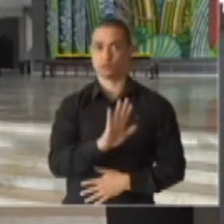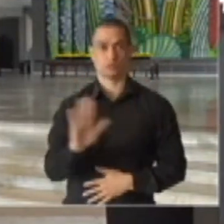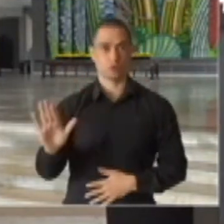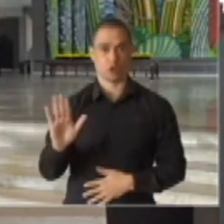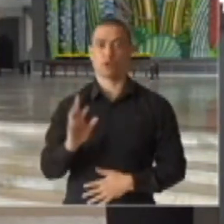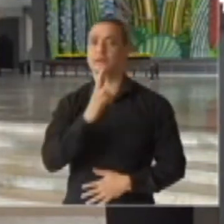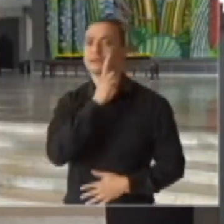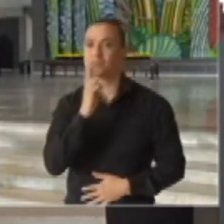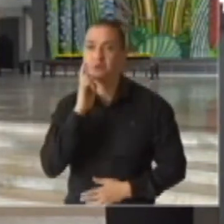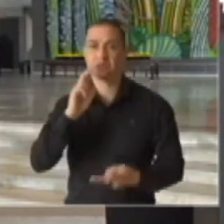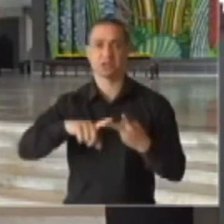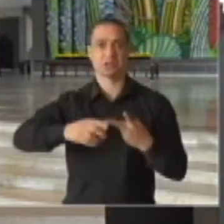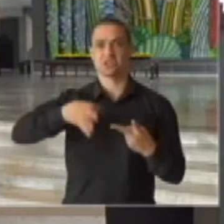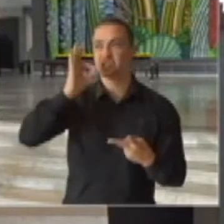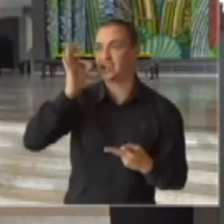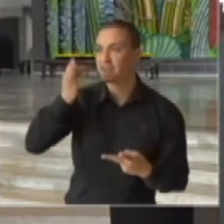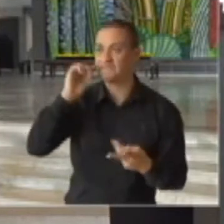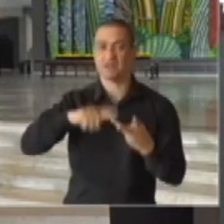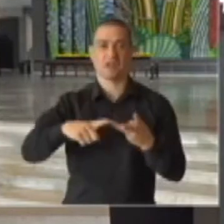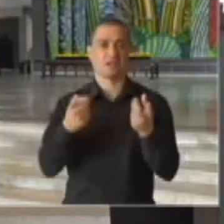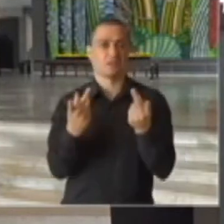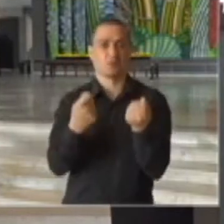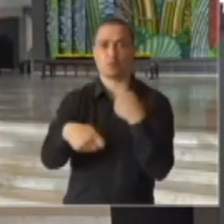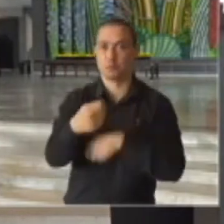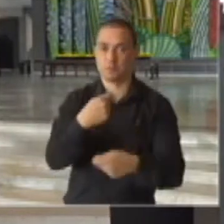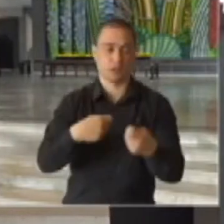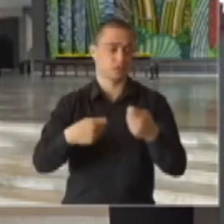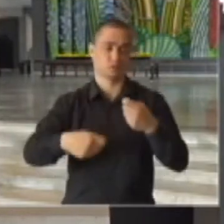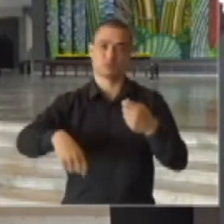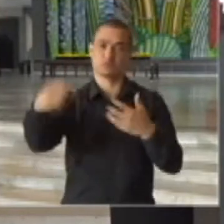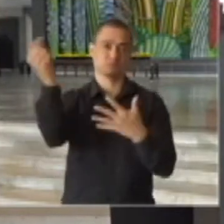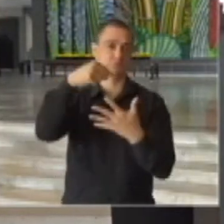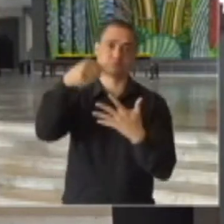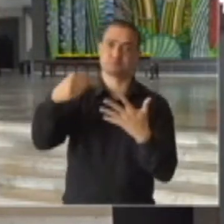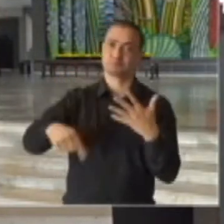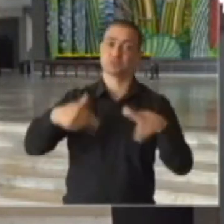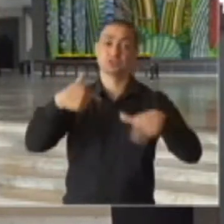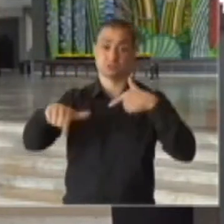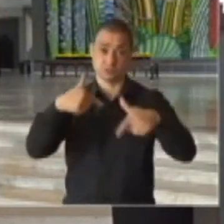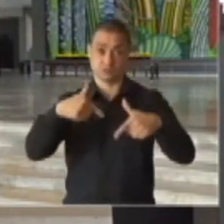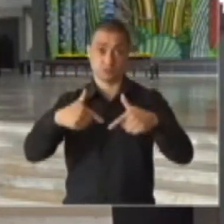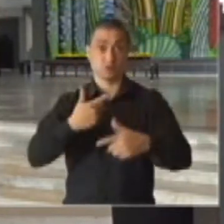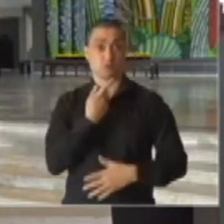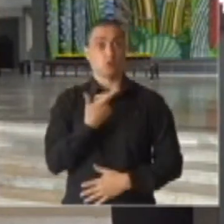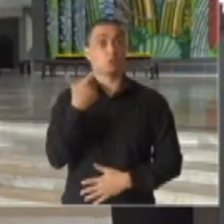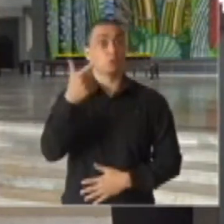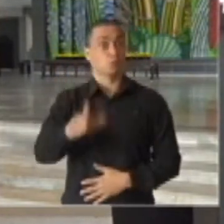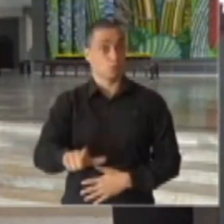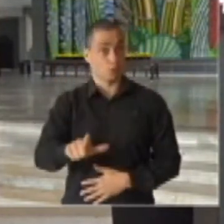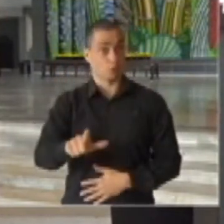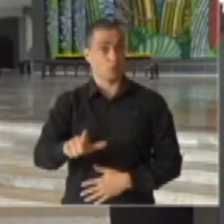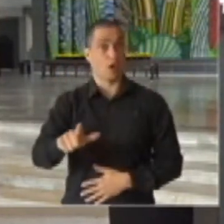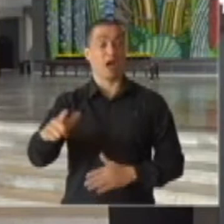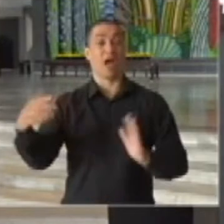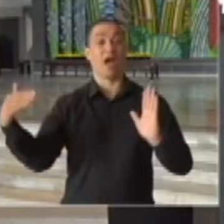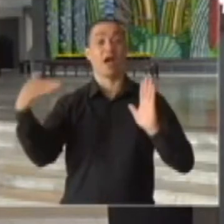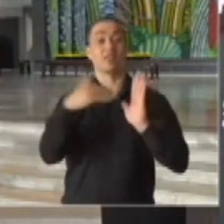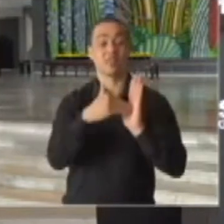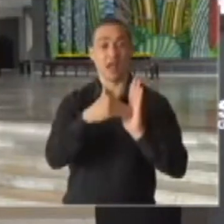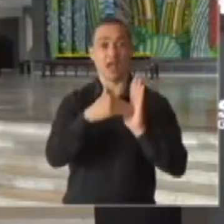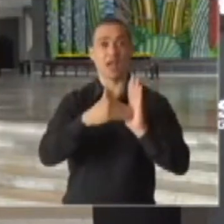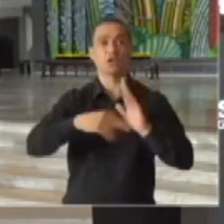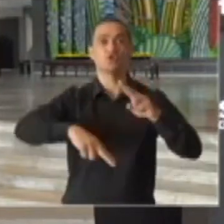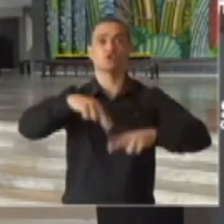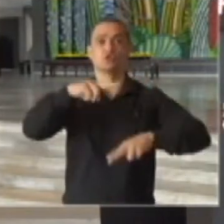restaurante, café, comércio e demais serviços. Repito, até o dia 14